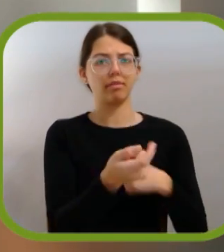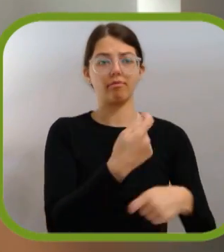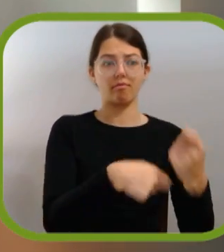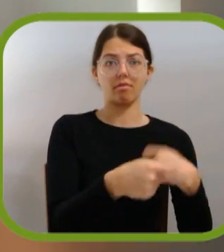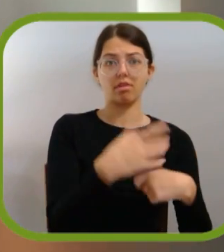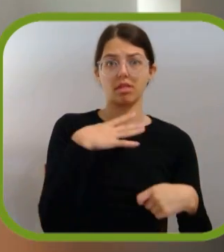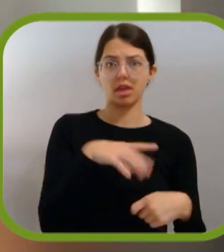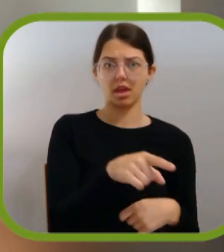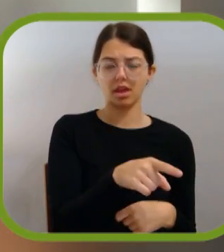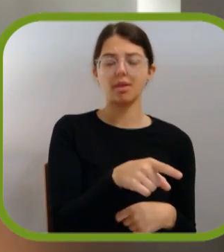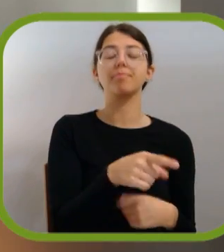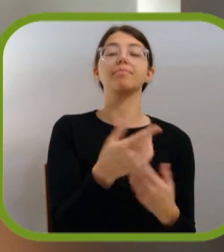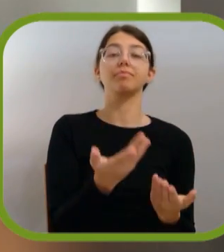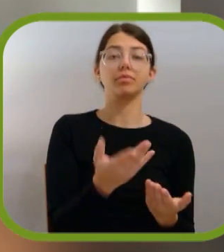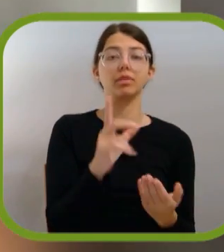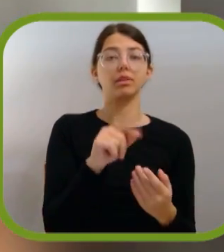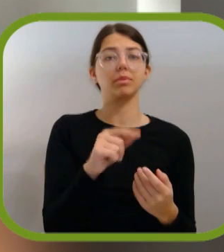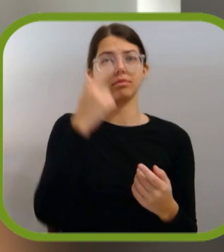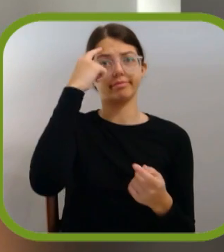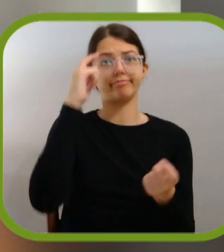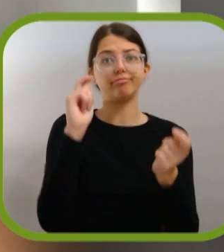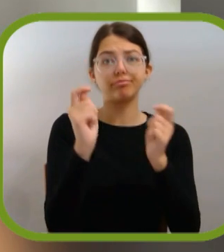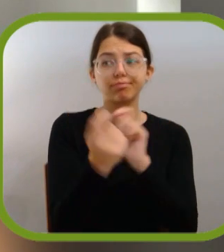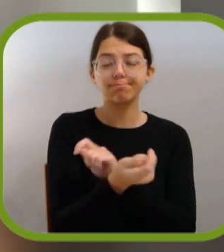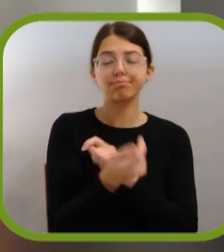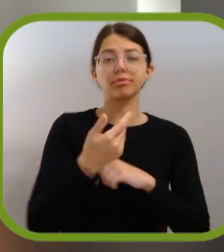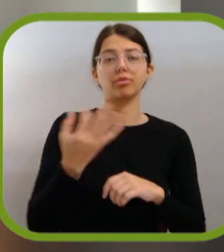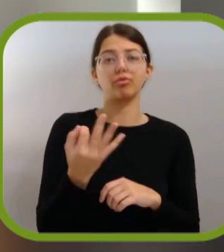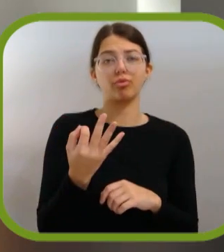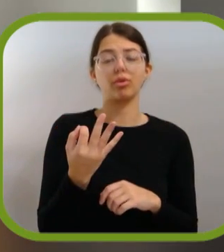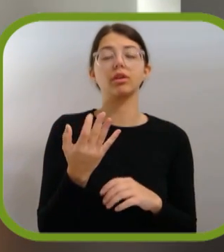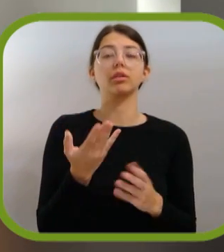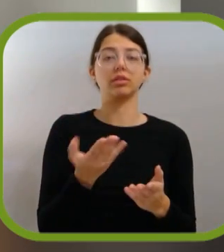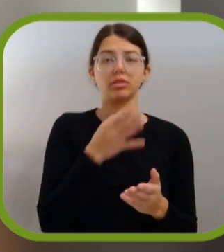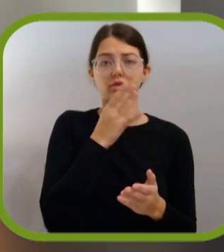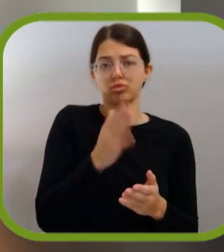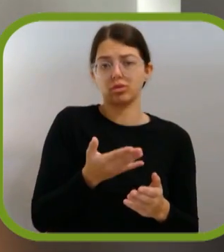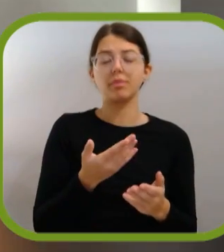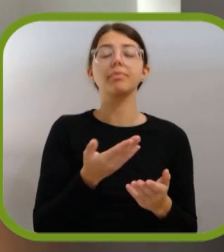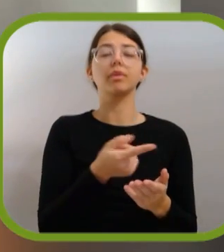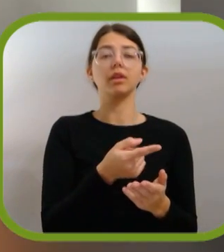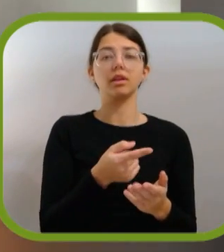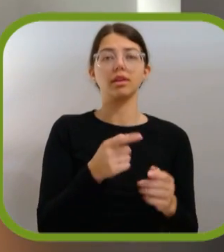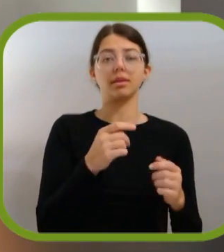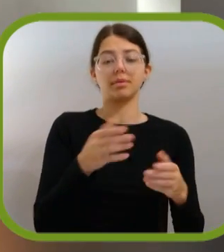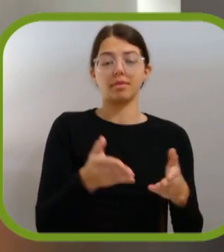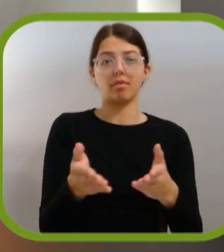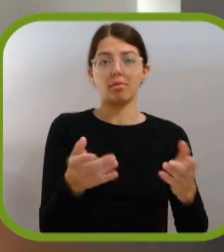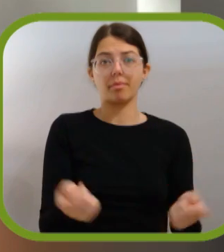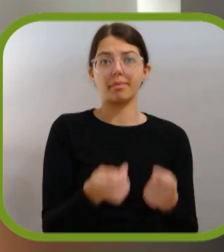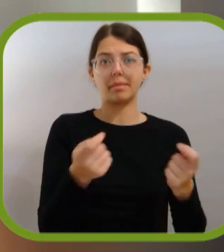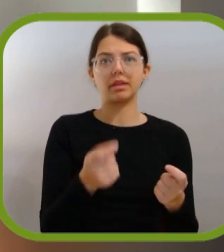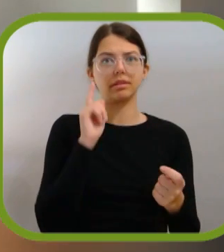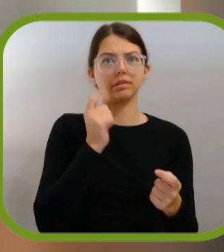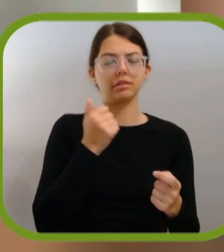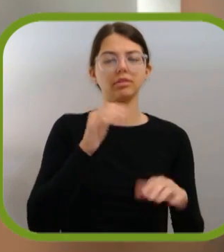sustentável, e tendo em consideração toda esta mudança de mentalidade que eu falei anteriormente, o marketing vai ter um papel principal porque vai